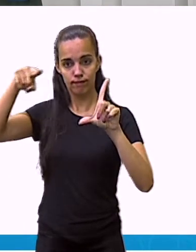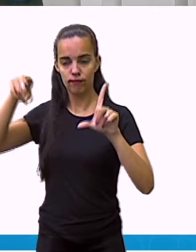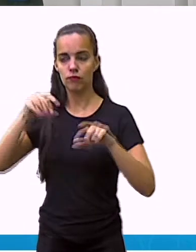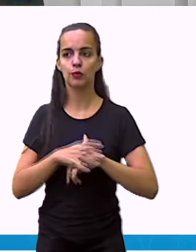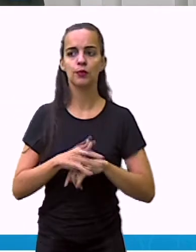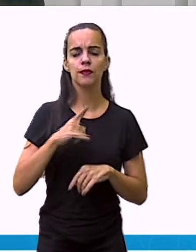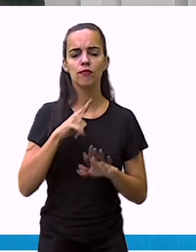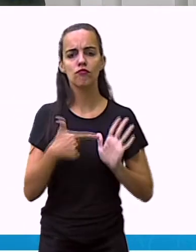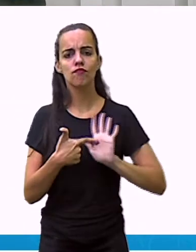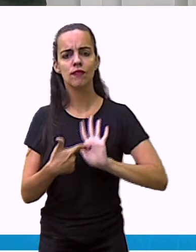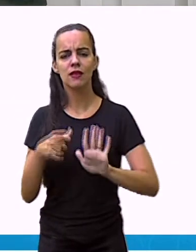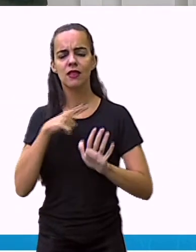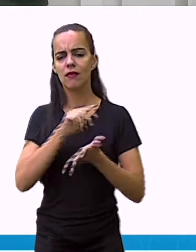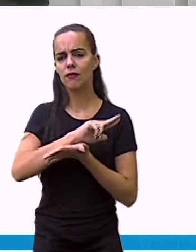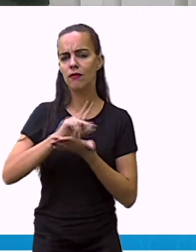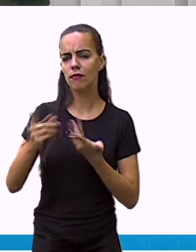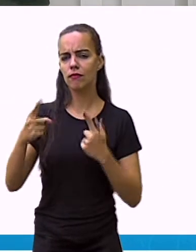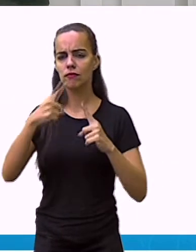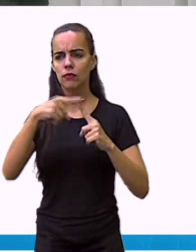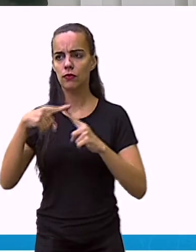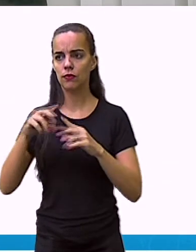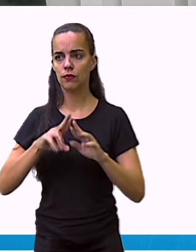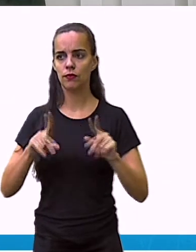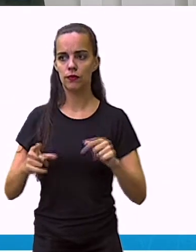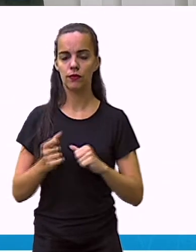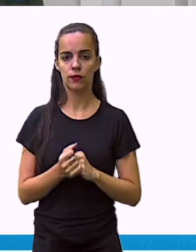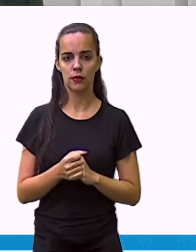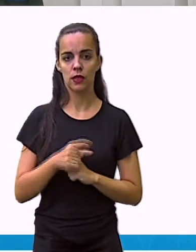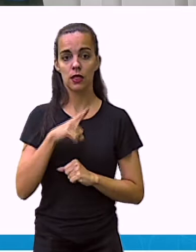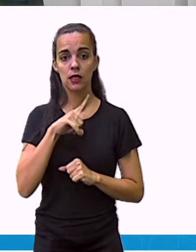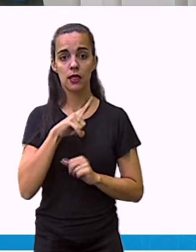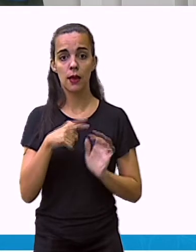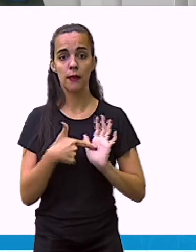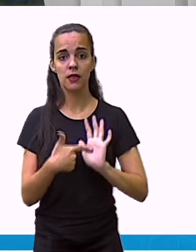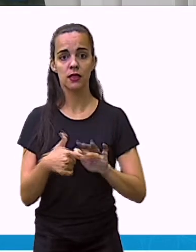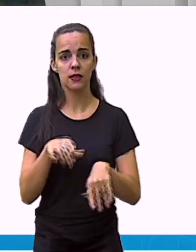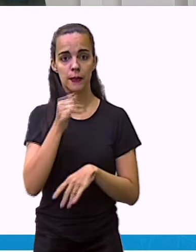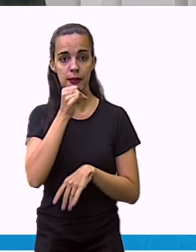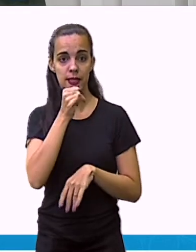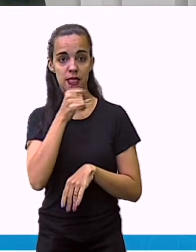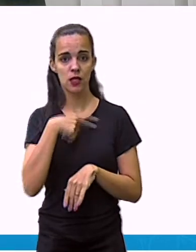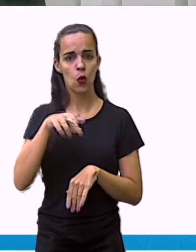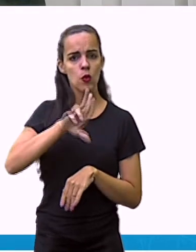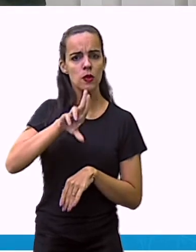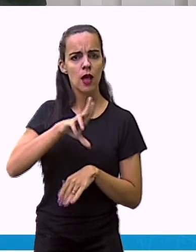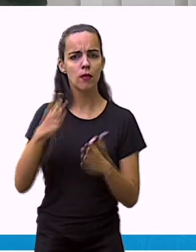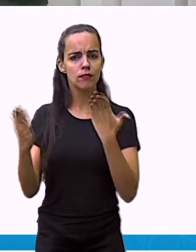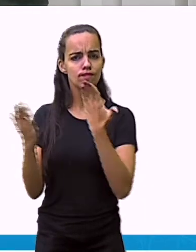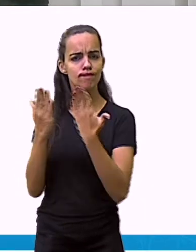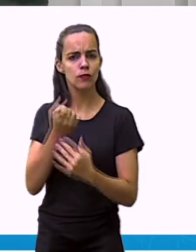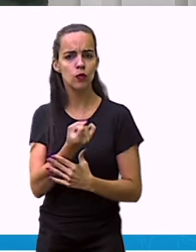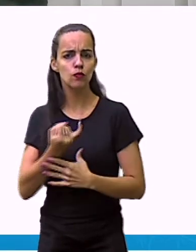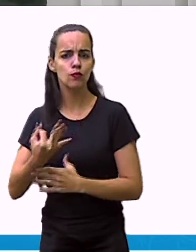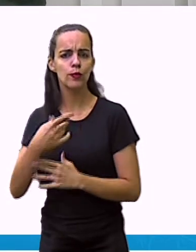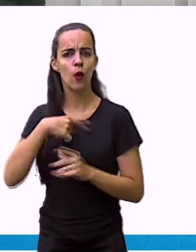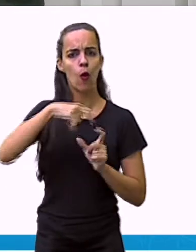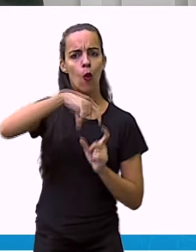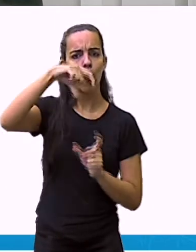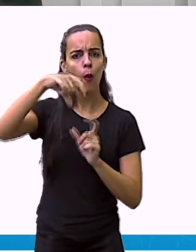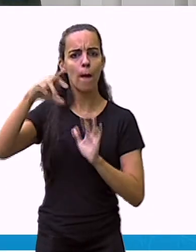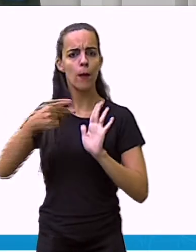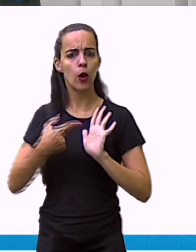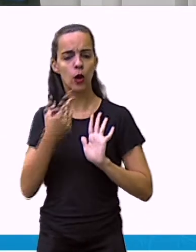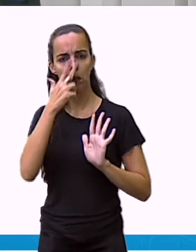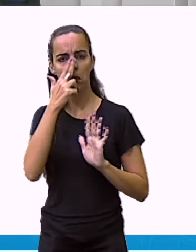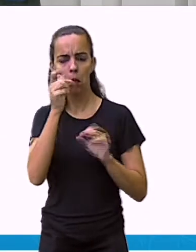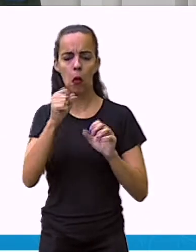coluna são muito usados para comparar quantidades. As colunas podem aparecer deitadas ou em